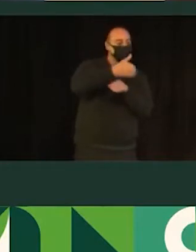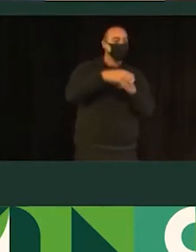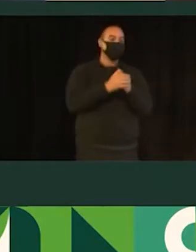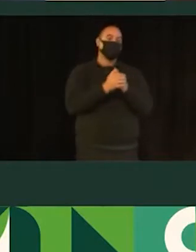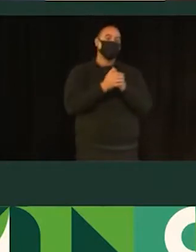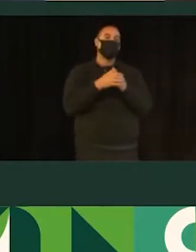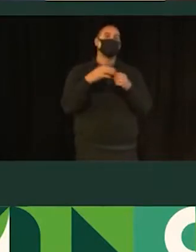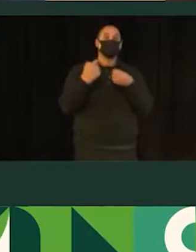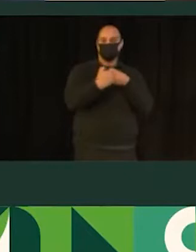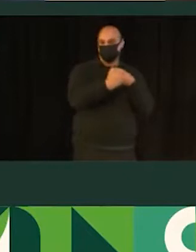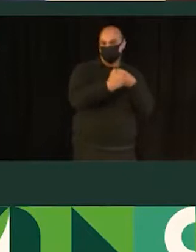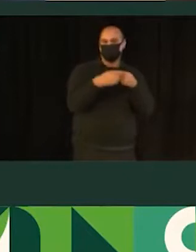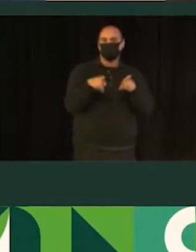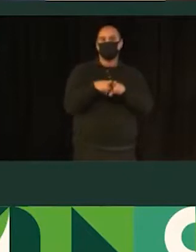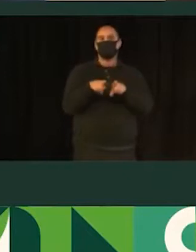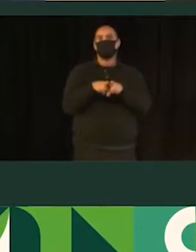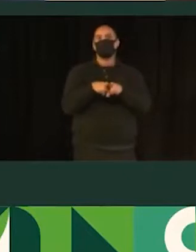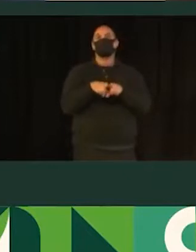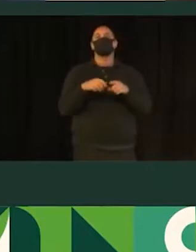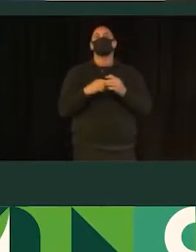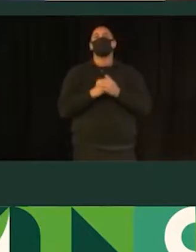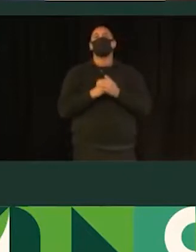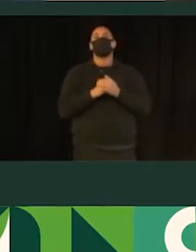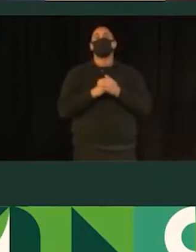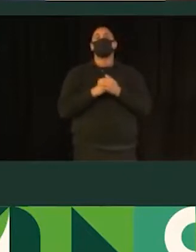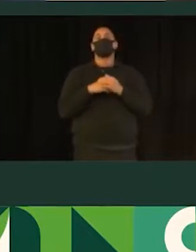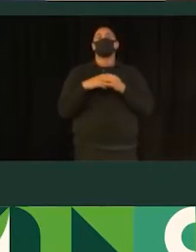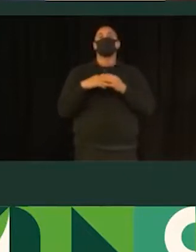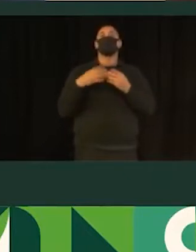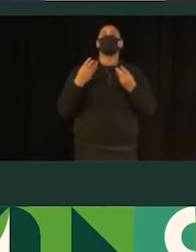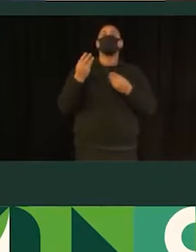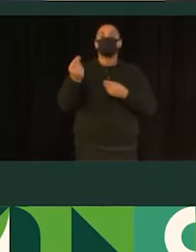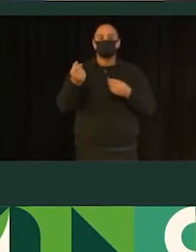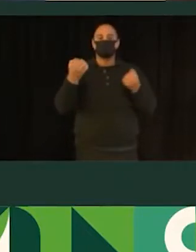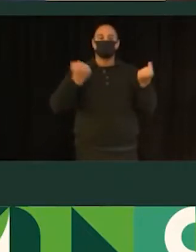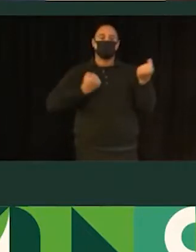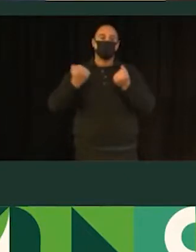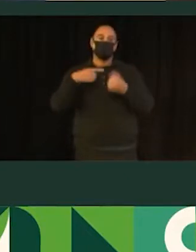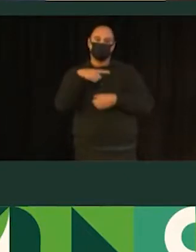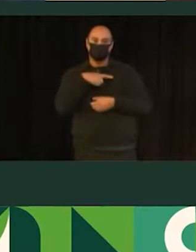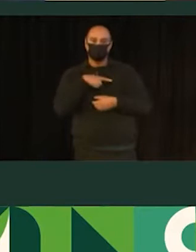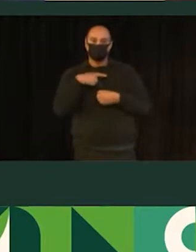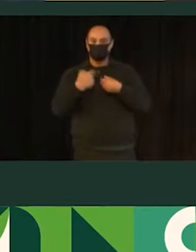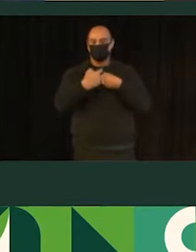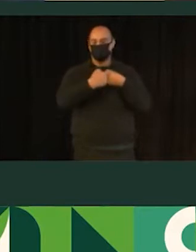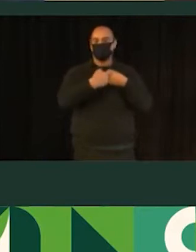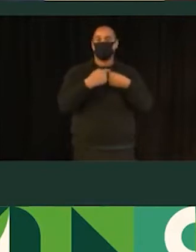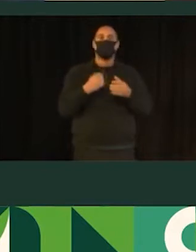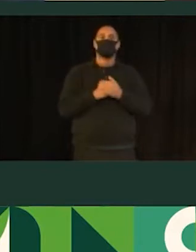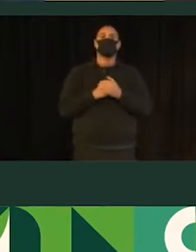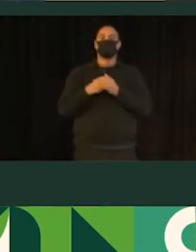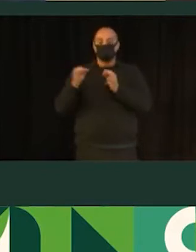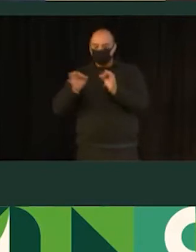Line. Contagem classificada de veículos e carga urbana. Em relação à infraestrutura, foi feito, então, o inventário físico das